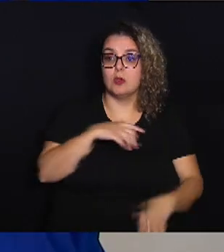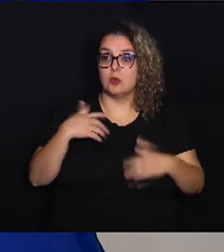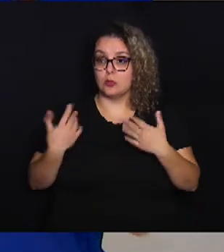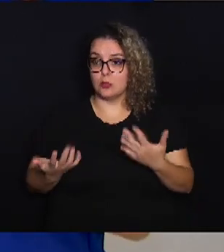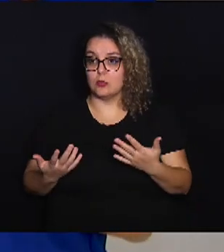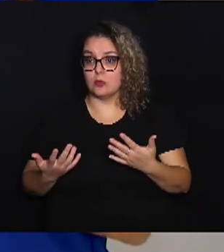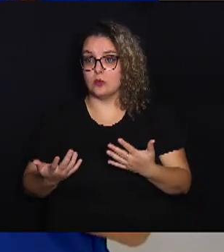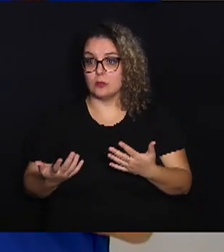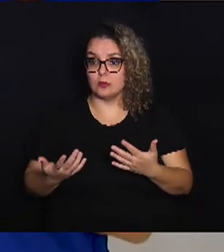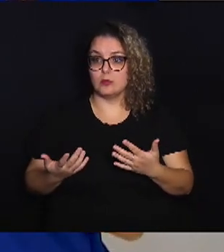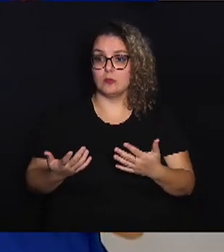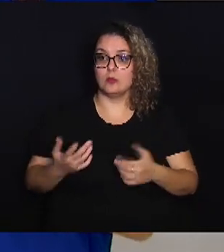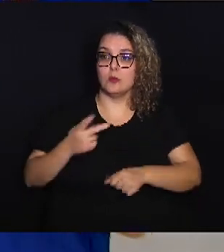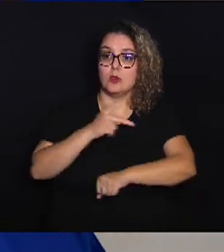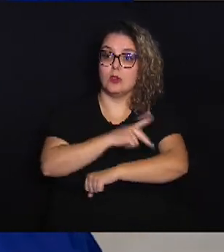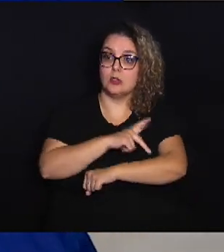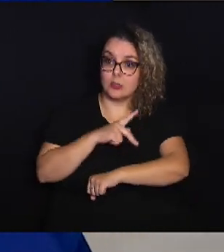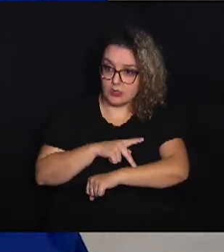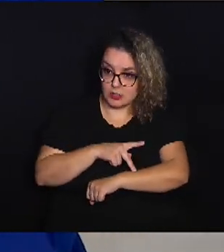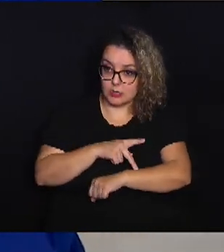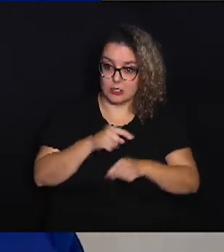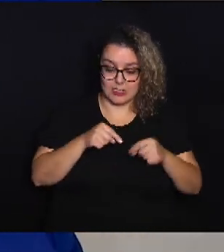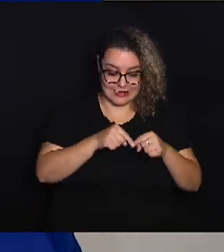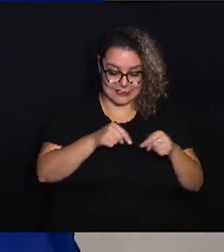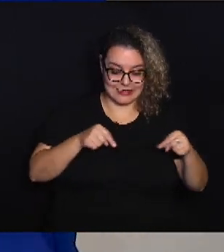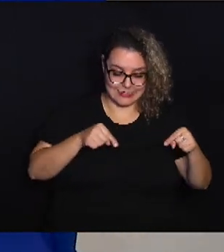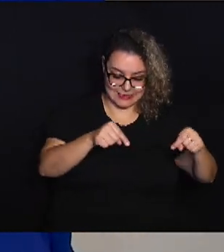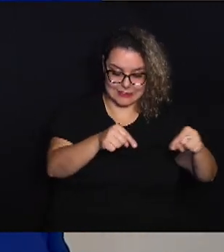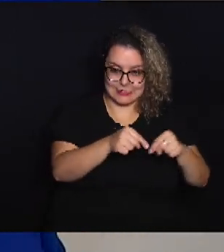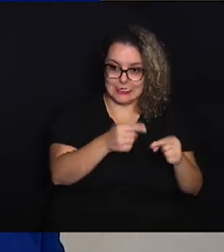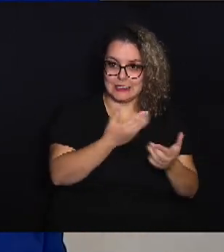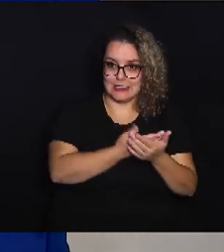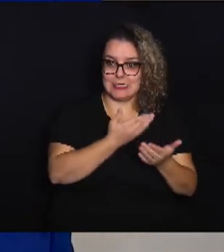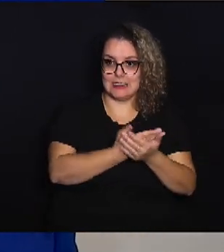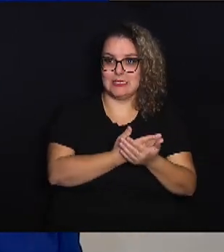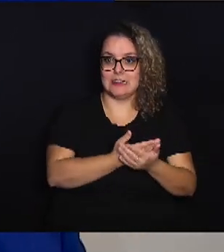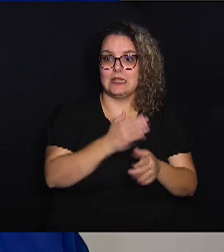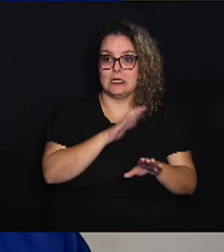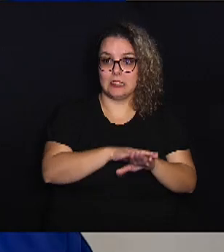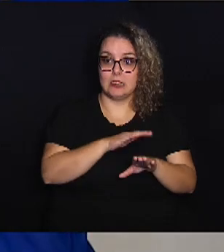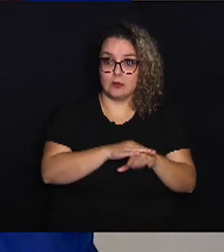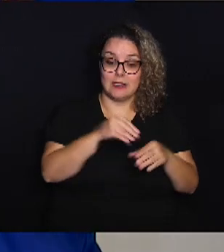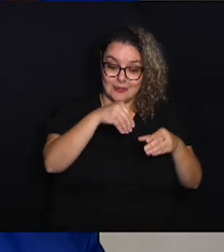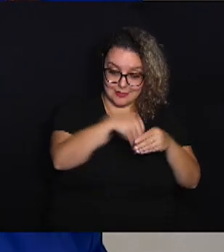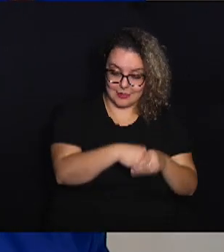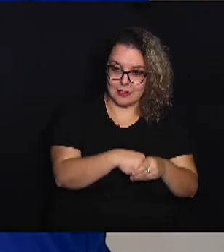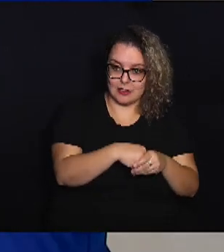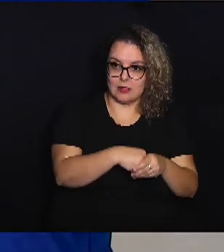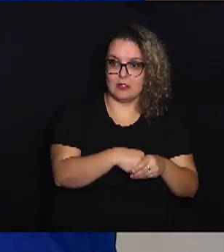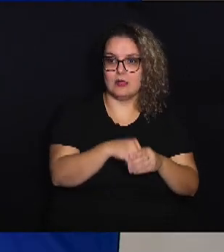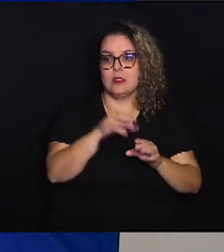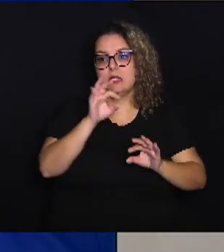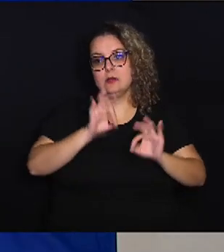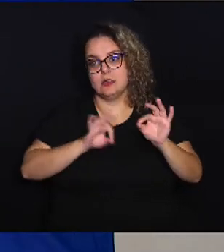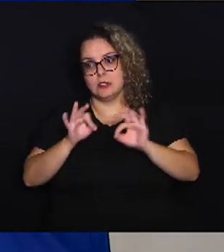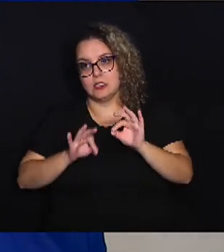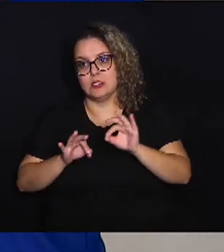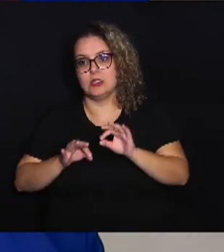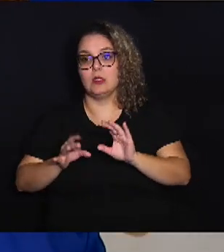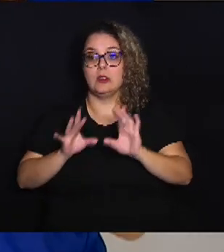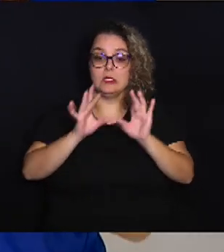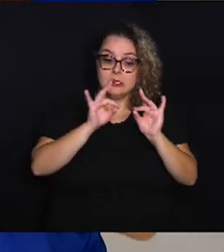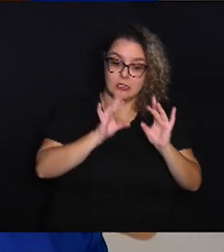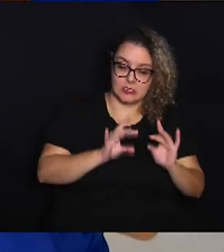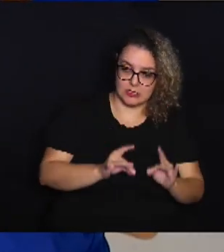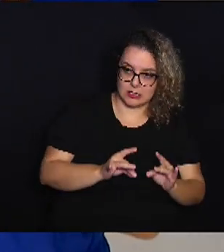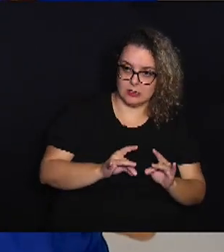o pedagogo de sala de aula, que atua na sala de aula, ele elabora, ele planeja e